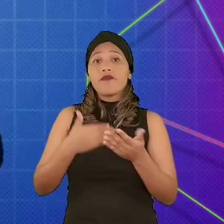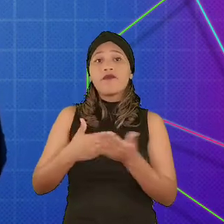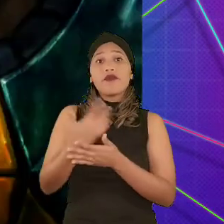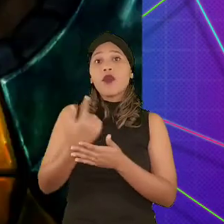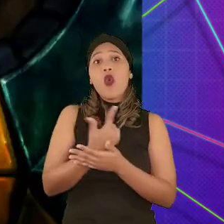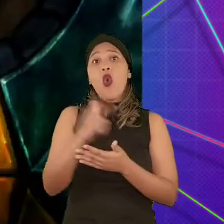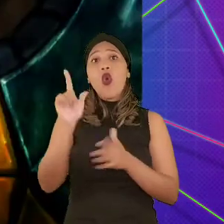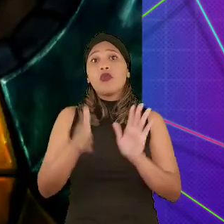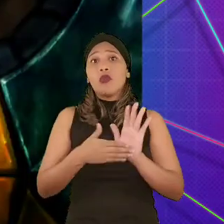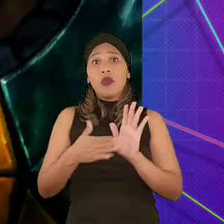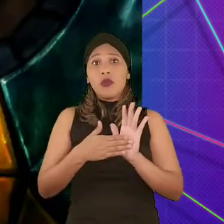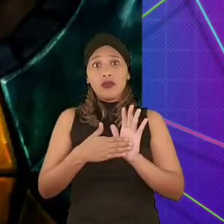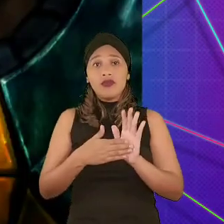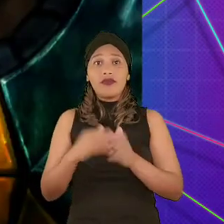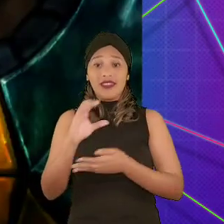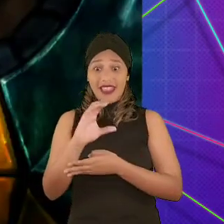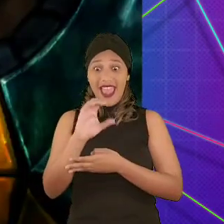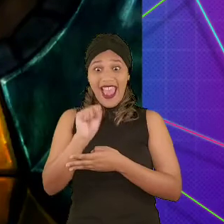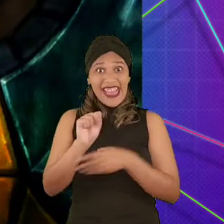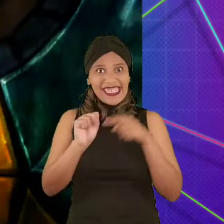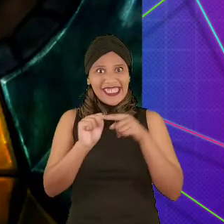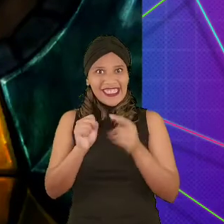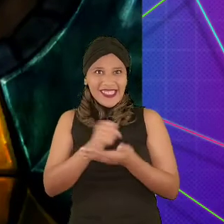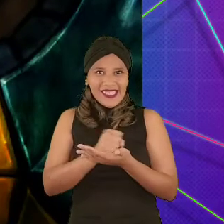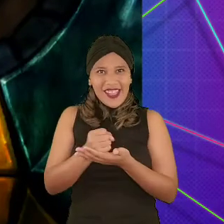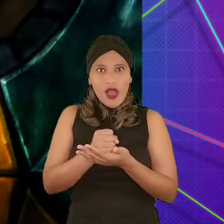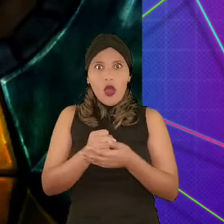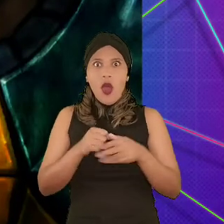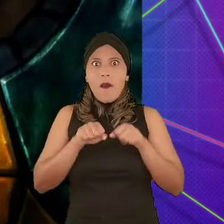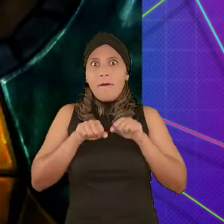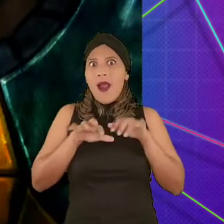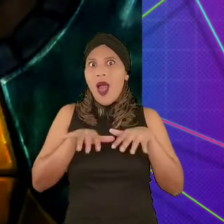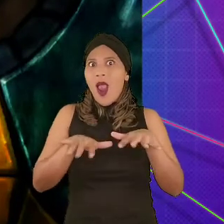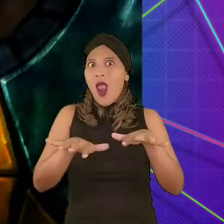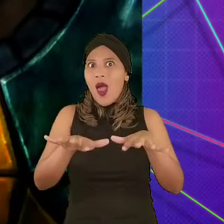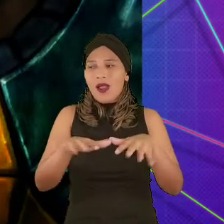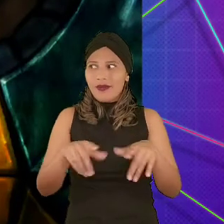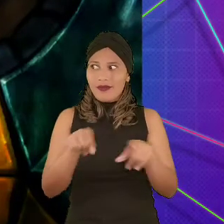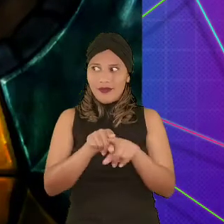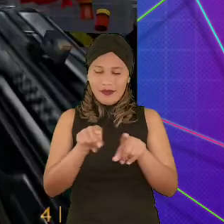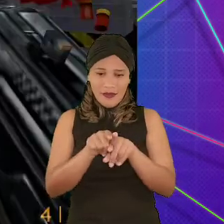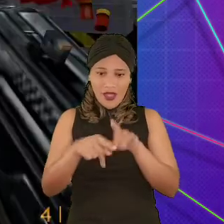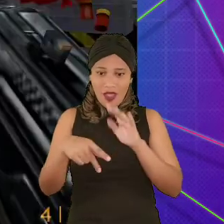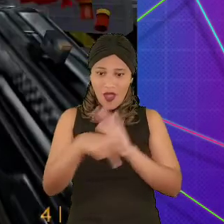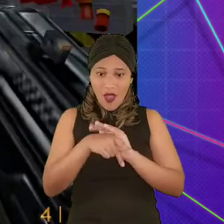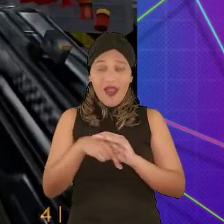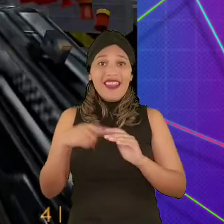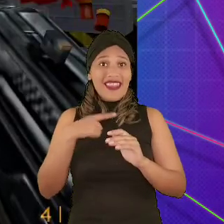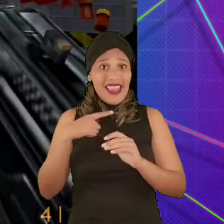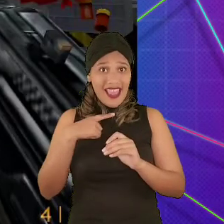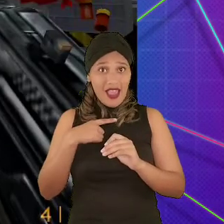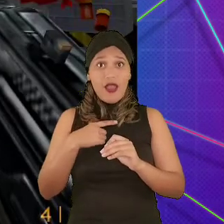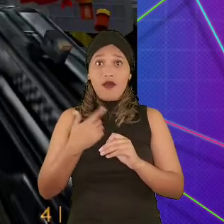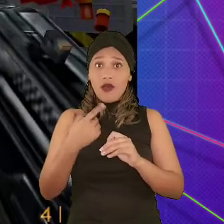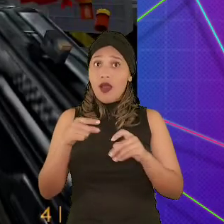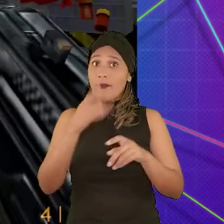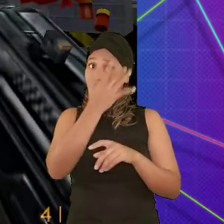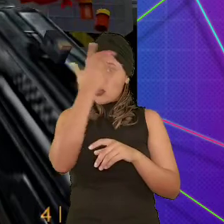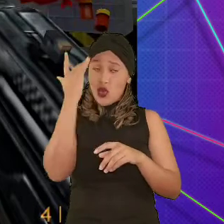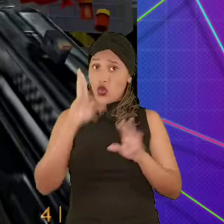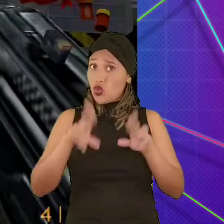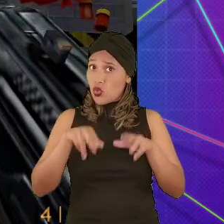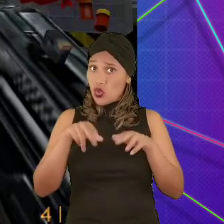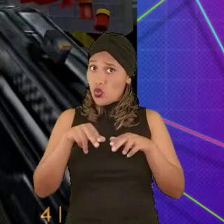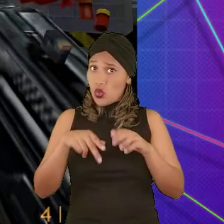Half-Life. O mod CS foi uma comoção mundial tanto para os jogadores de Half-Life até para quem